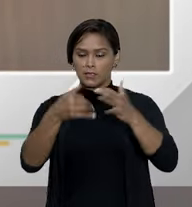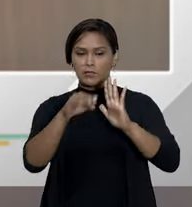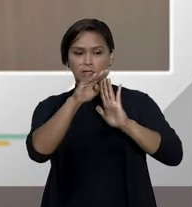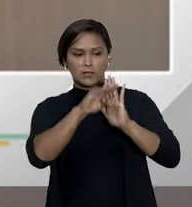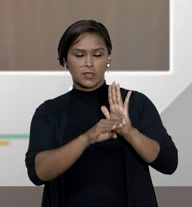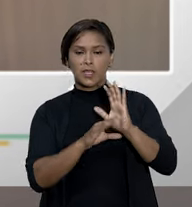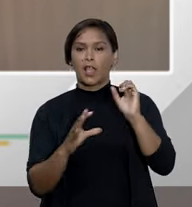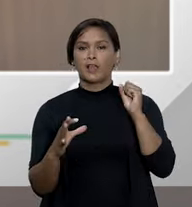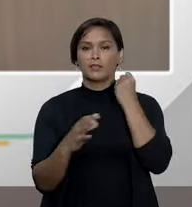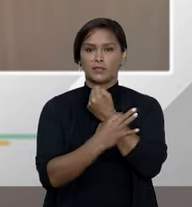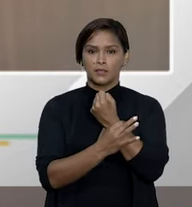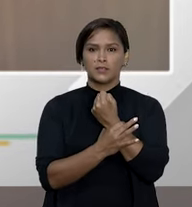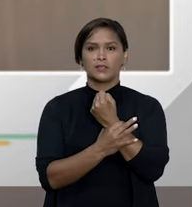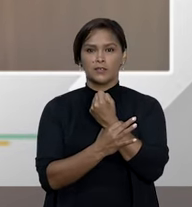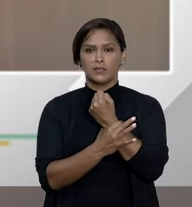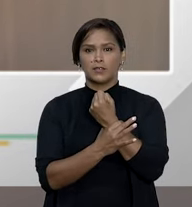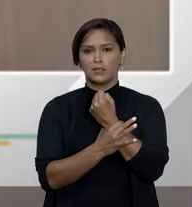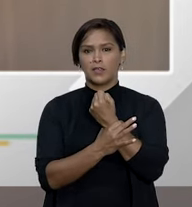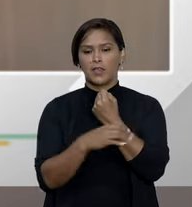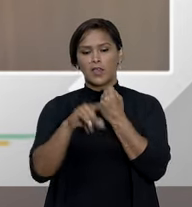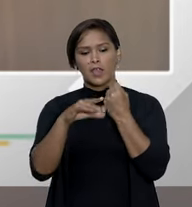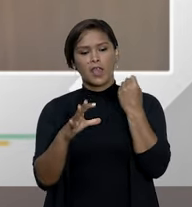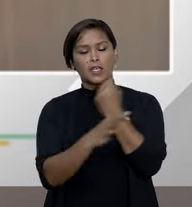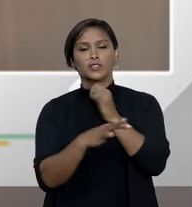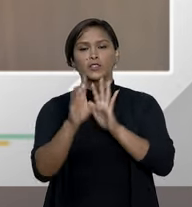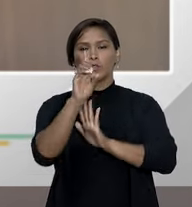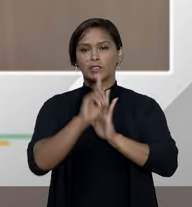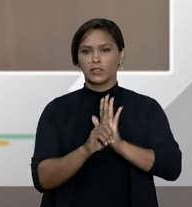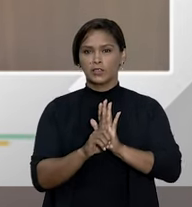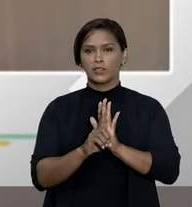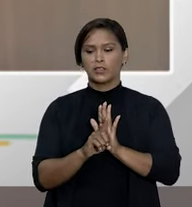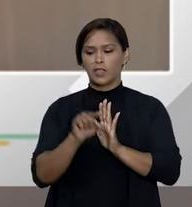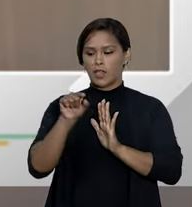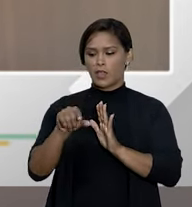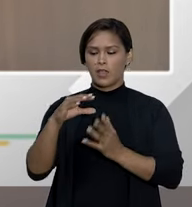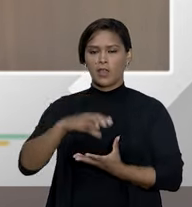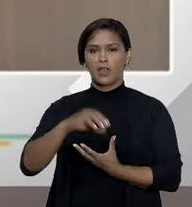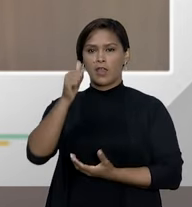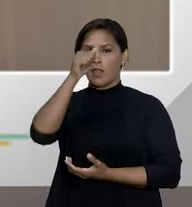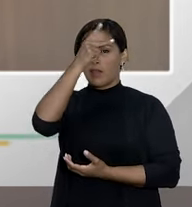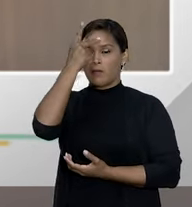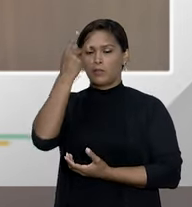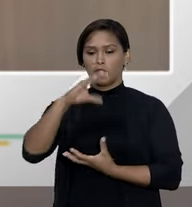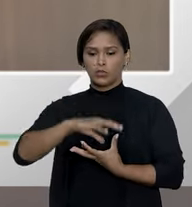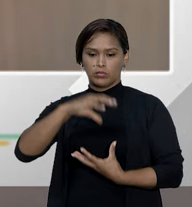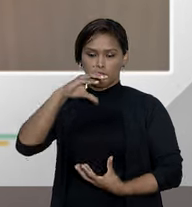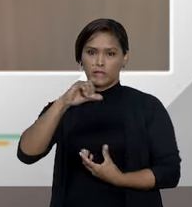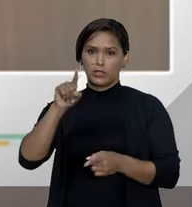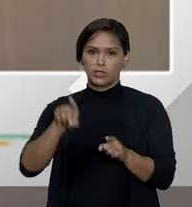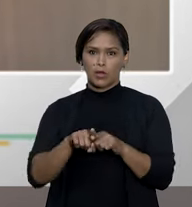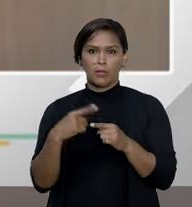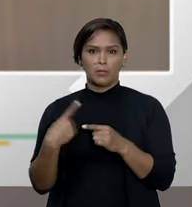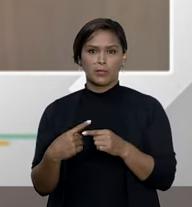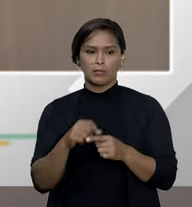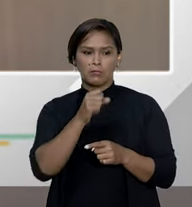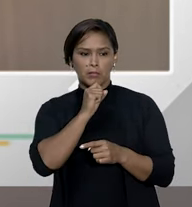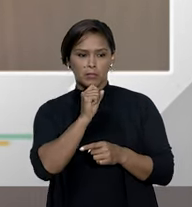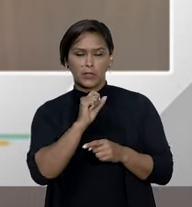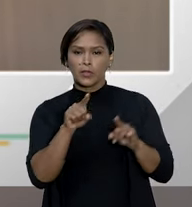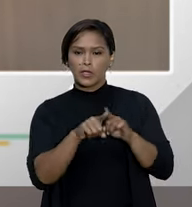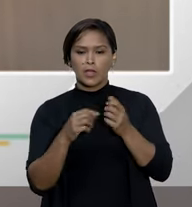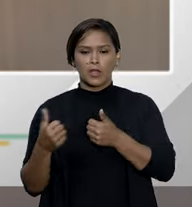assegura esse vamos dizer assim esse direito ao ao idoso do